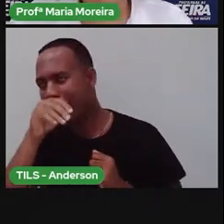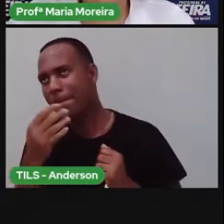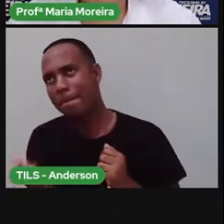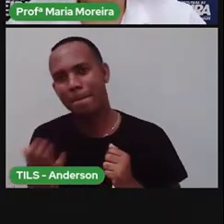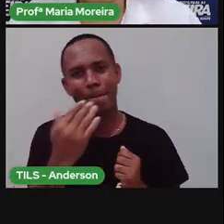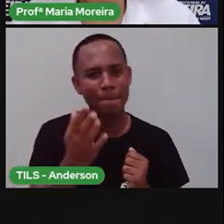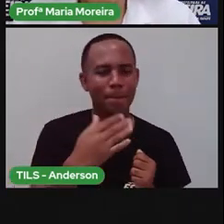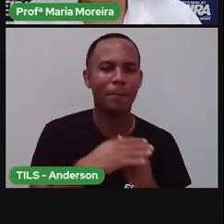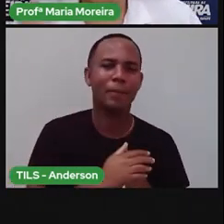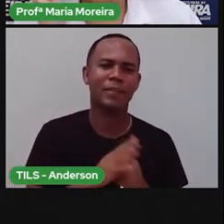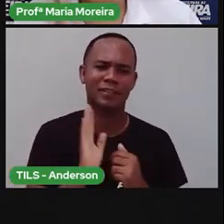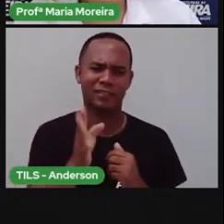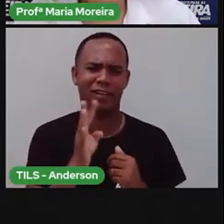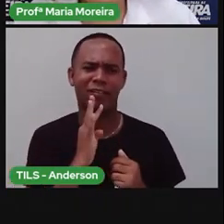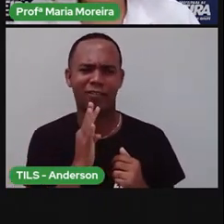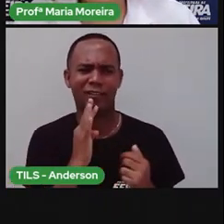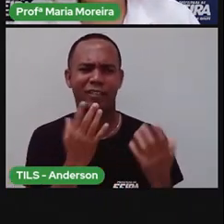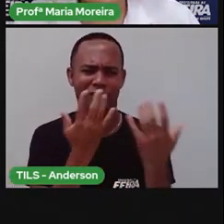é que há. Pronto.